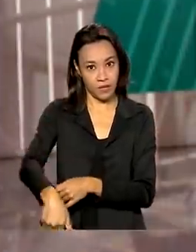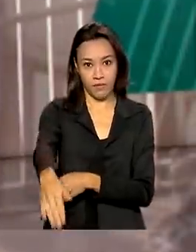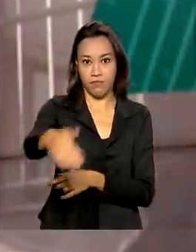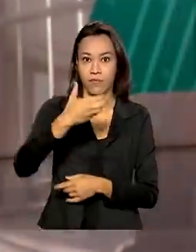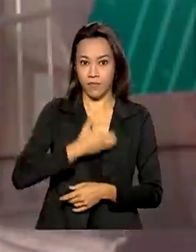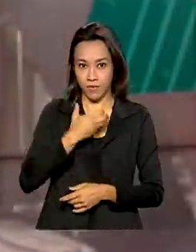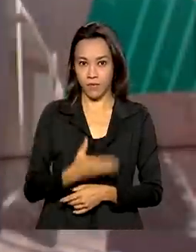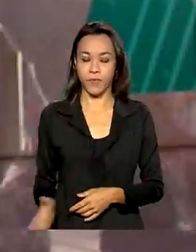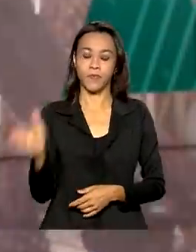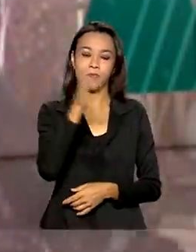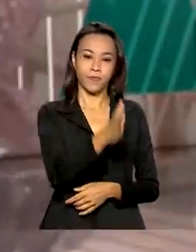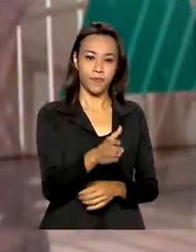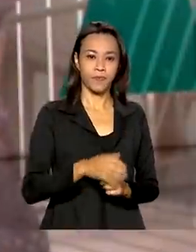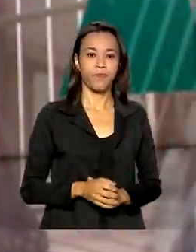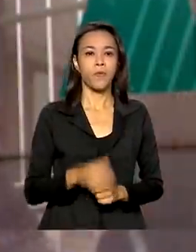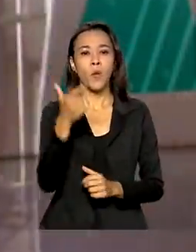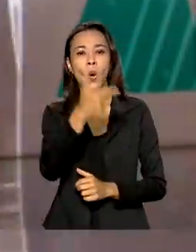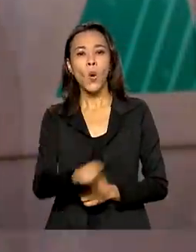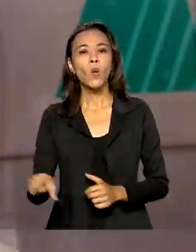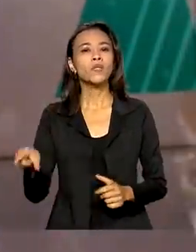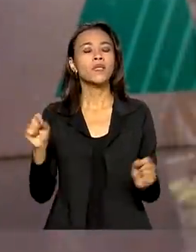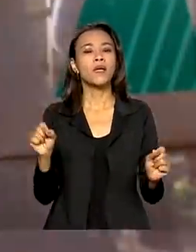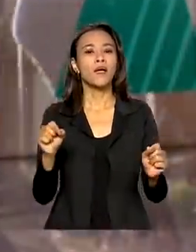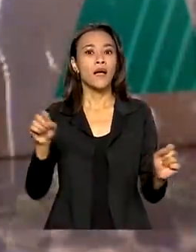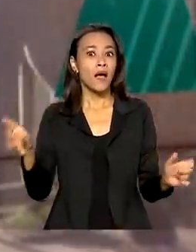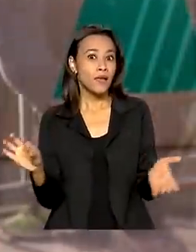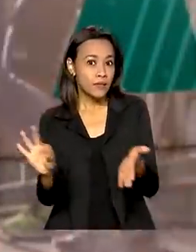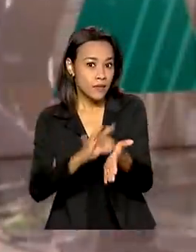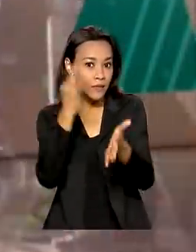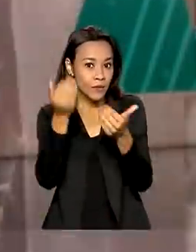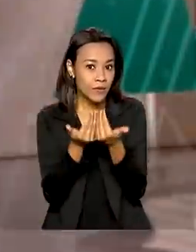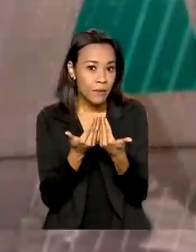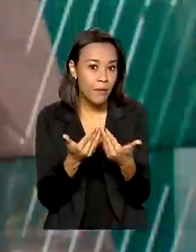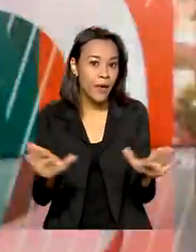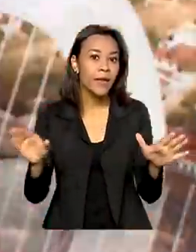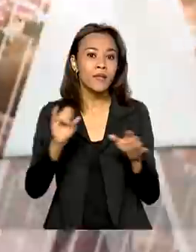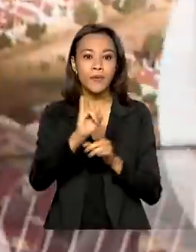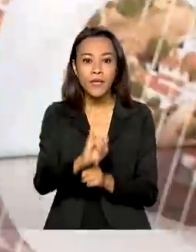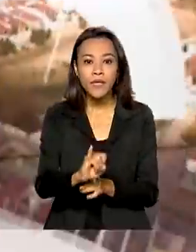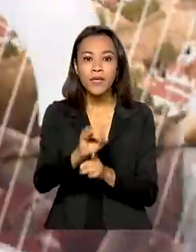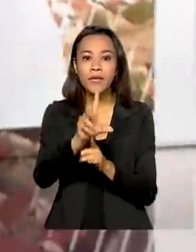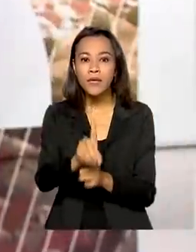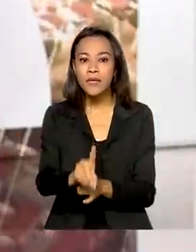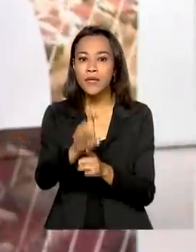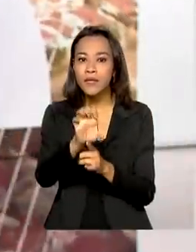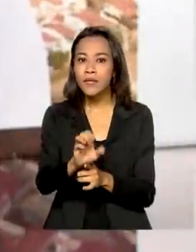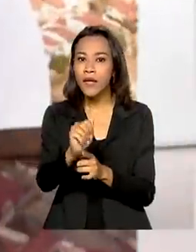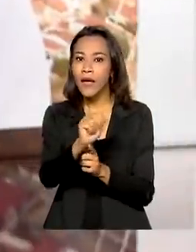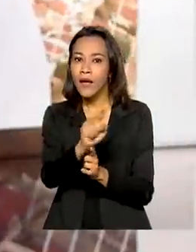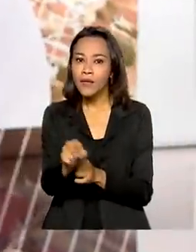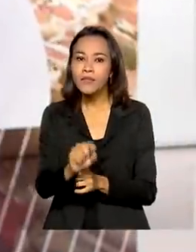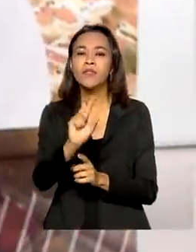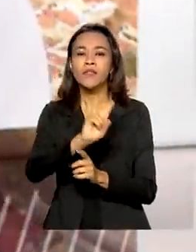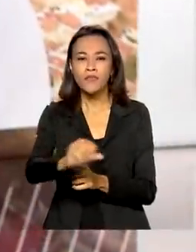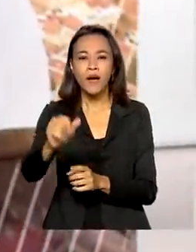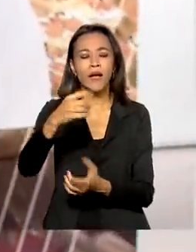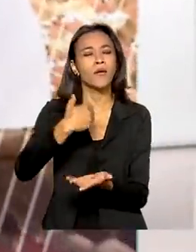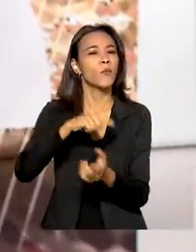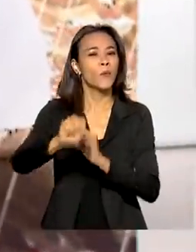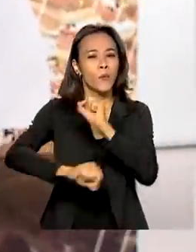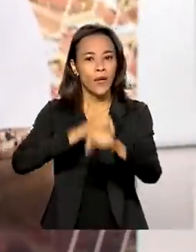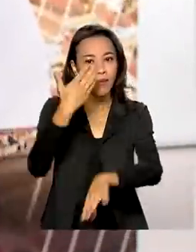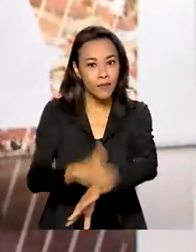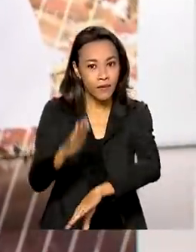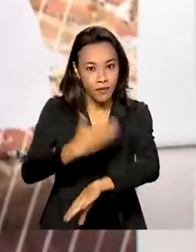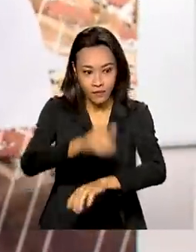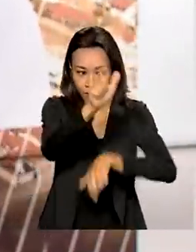A segunda edição do Ideias está com inscrições abertas e vai capacitar futuros empreendedores de todo o país. O programa é uma